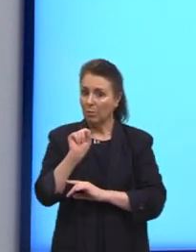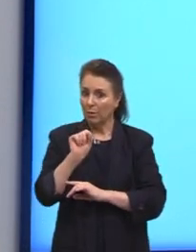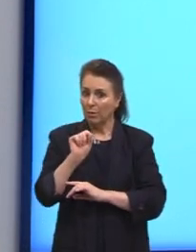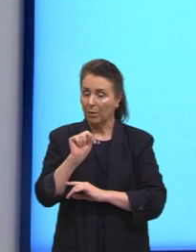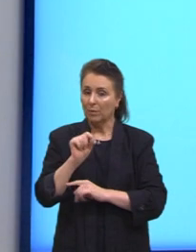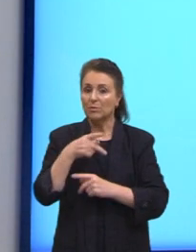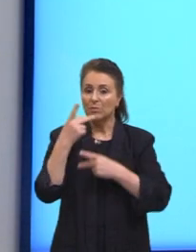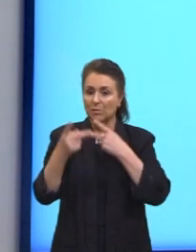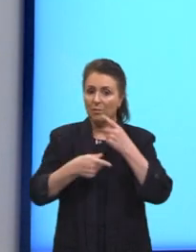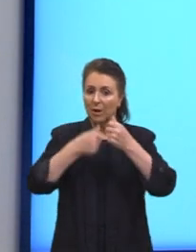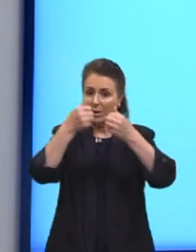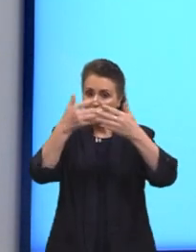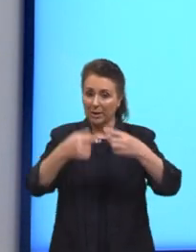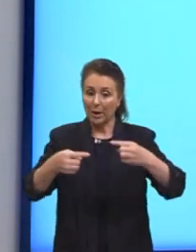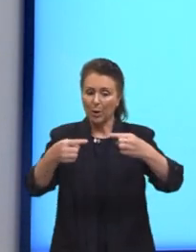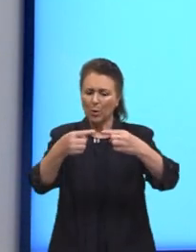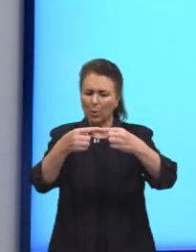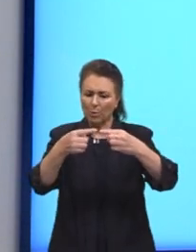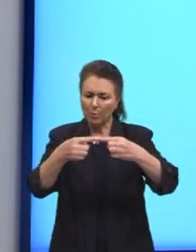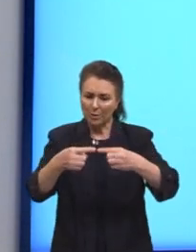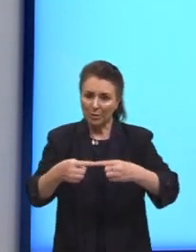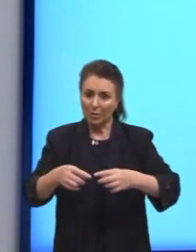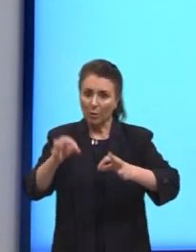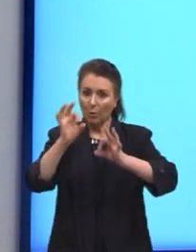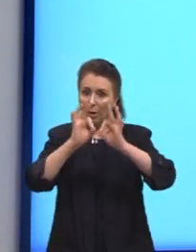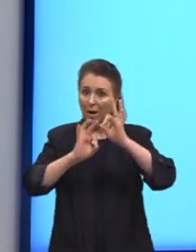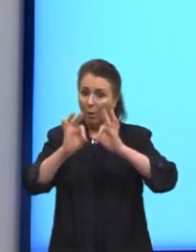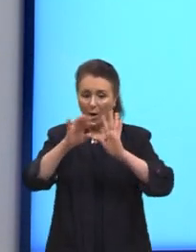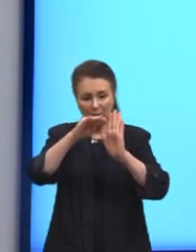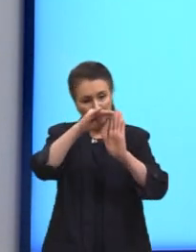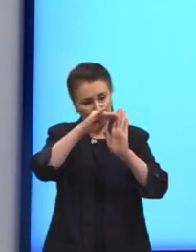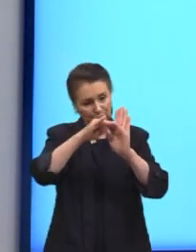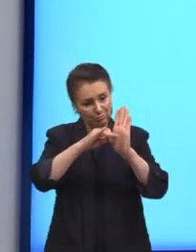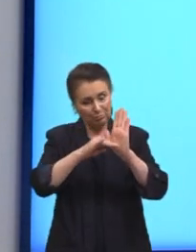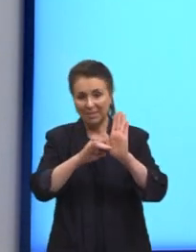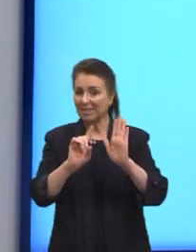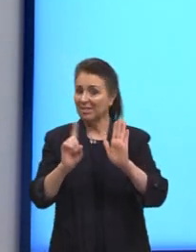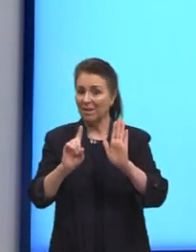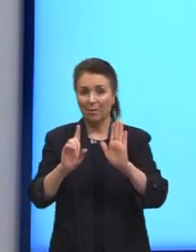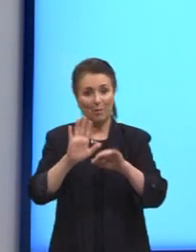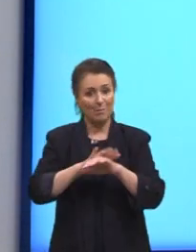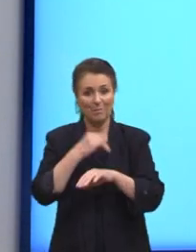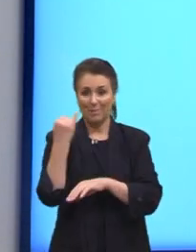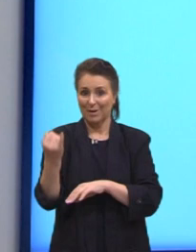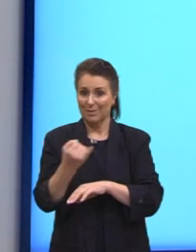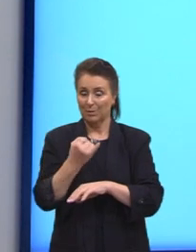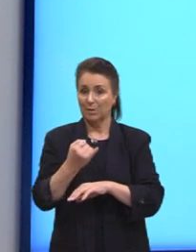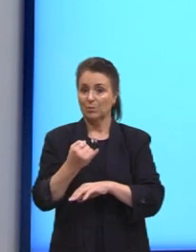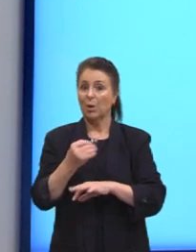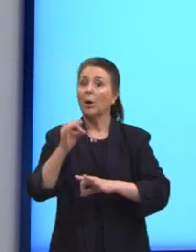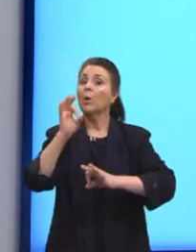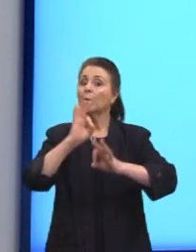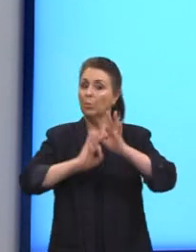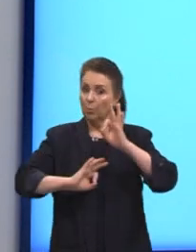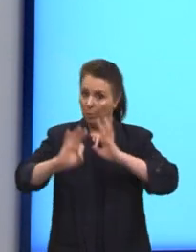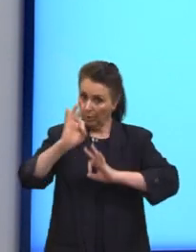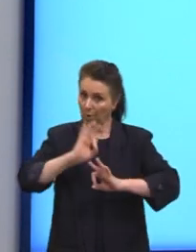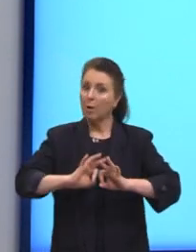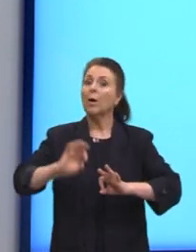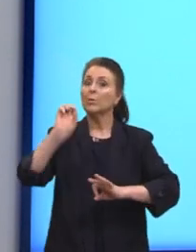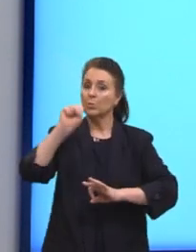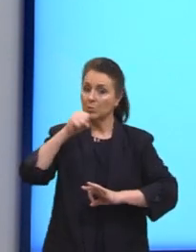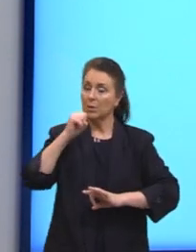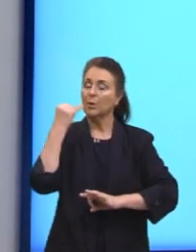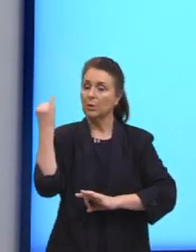gente fala em combinação, a ordem não vai ser importante. E no arranjo, a ordem importa muito.